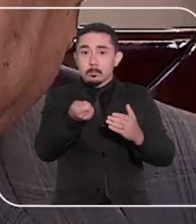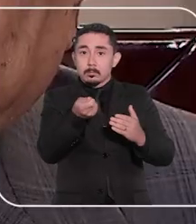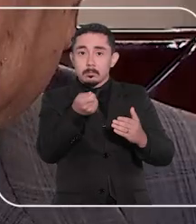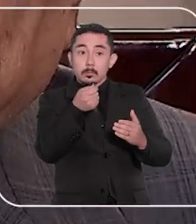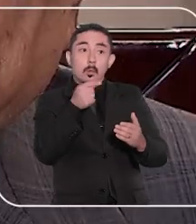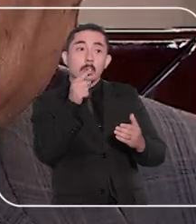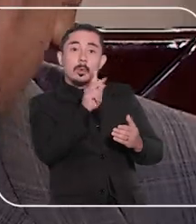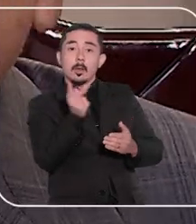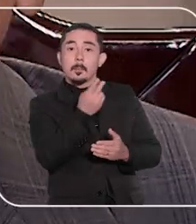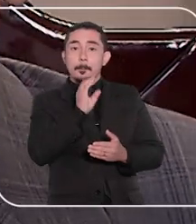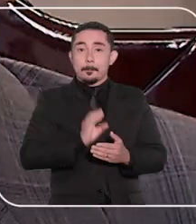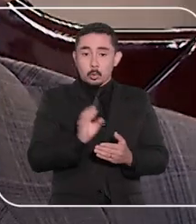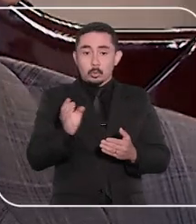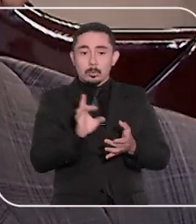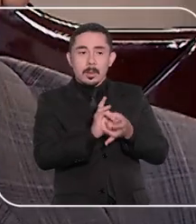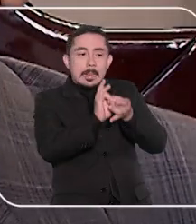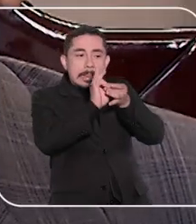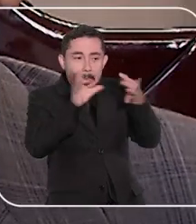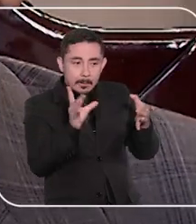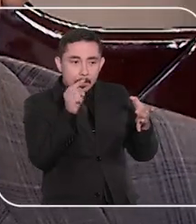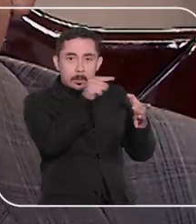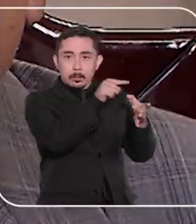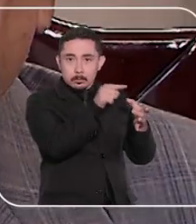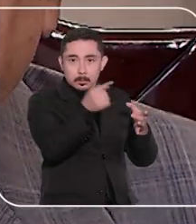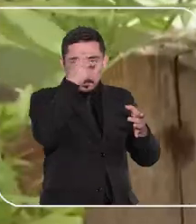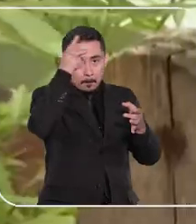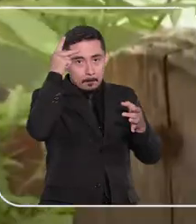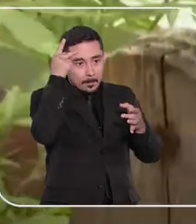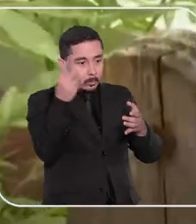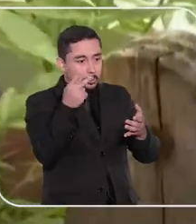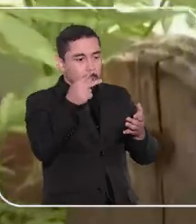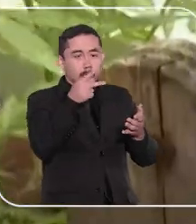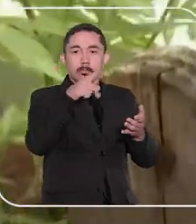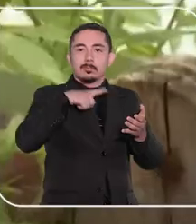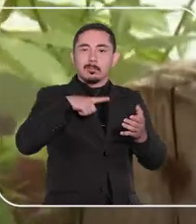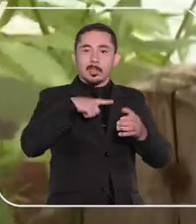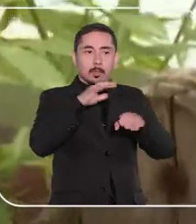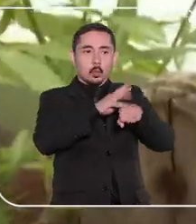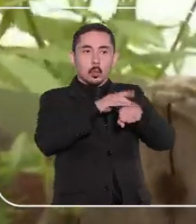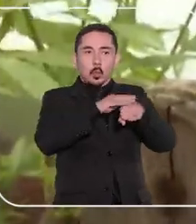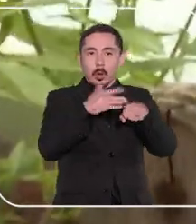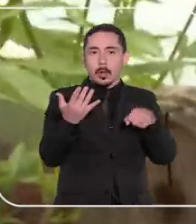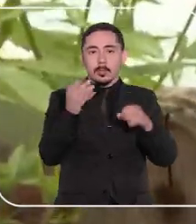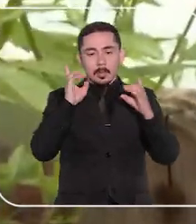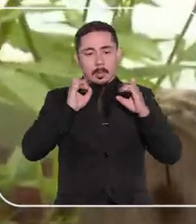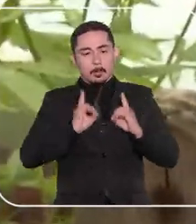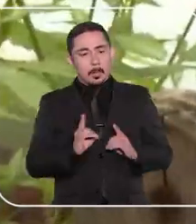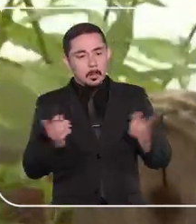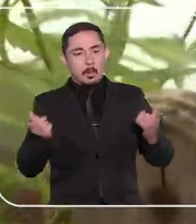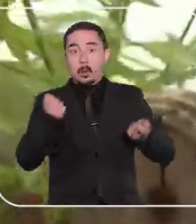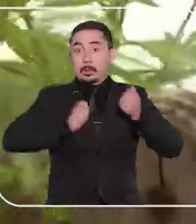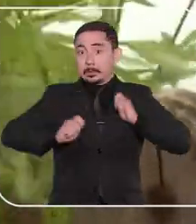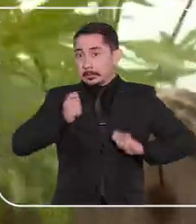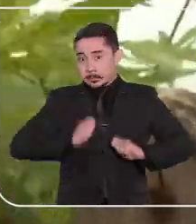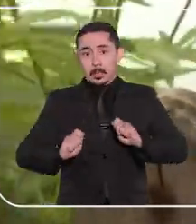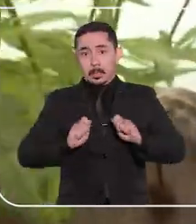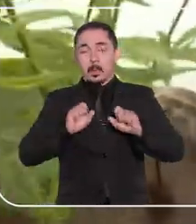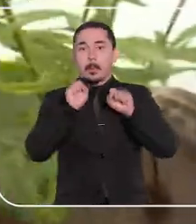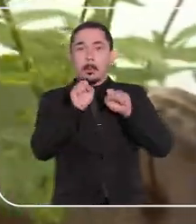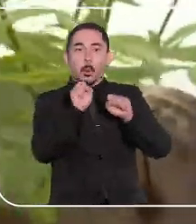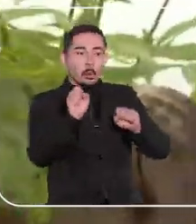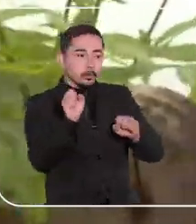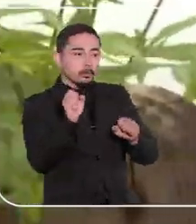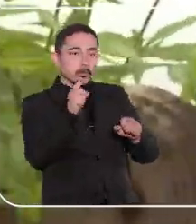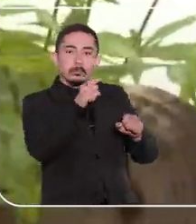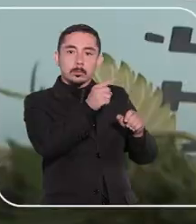deferiu liminar em habeas corpus para conceder salvo conduto a um paciente em tratamento de ansiedade generalizada e depressão